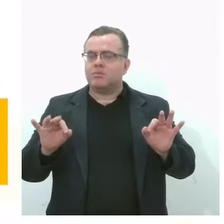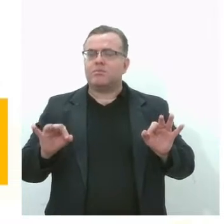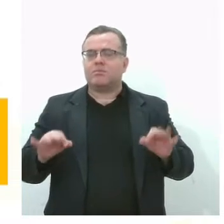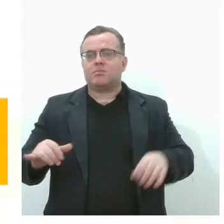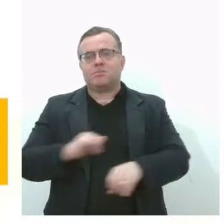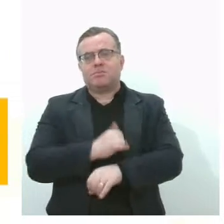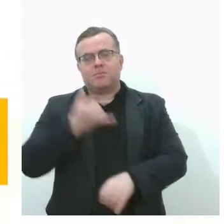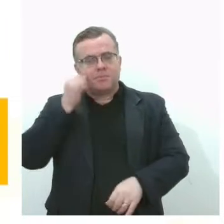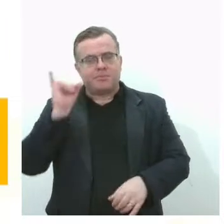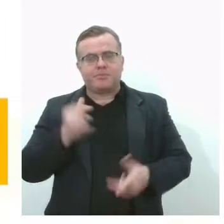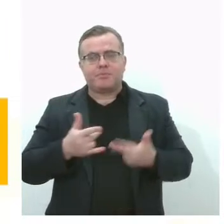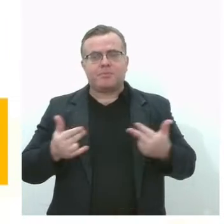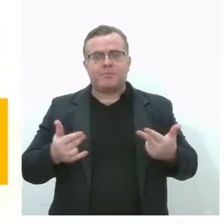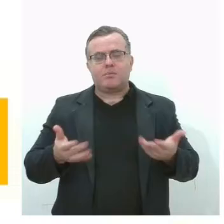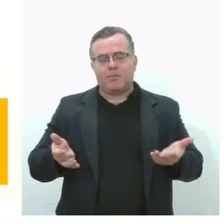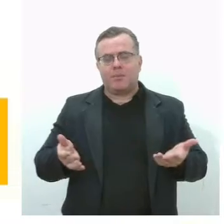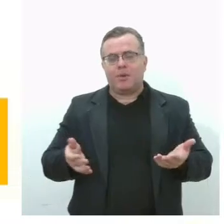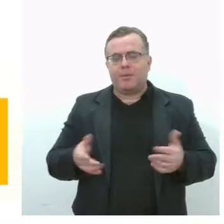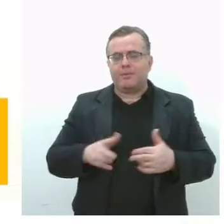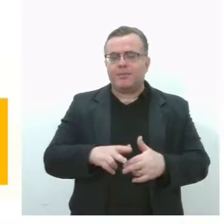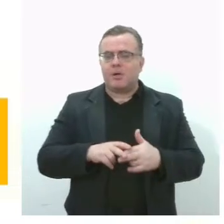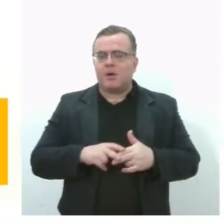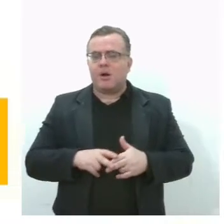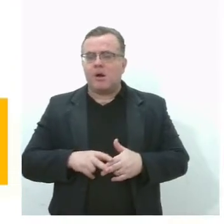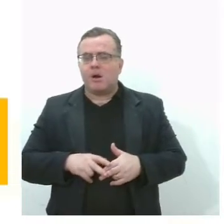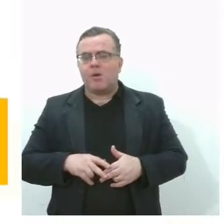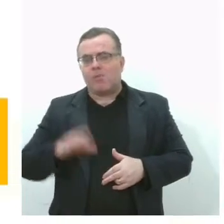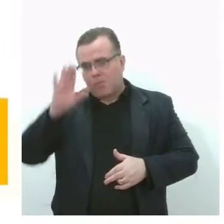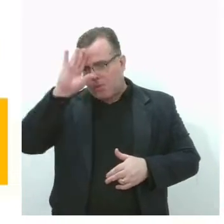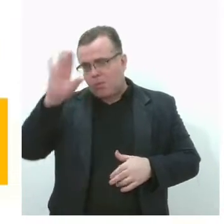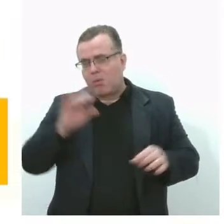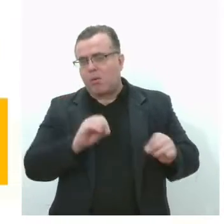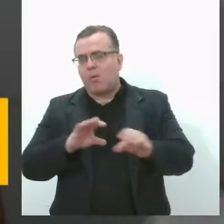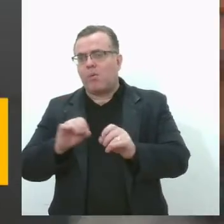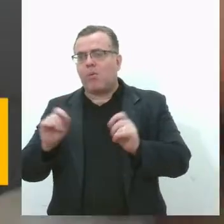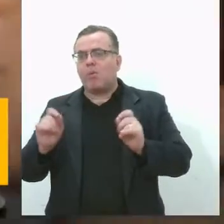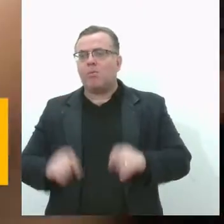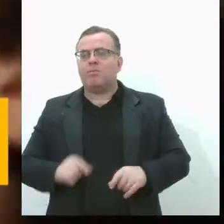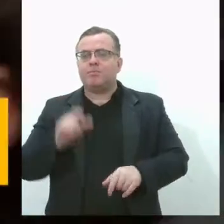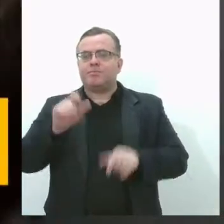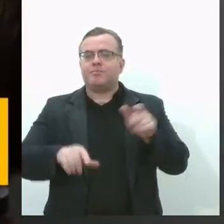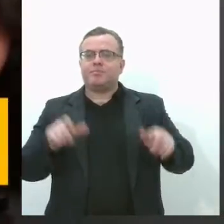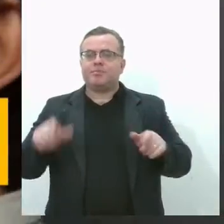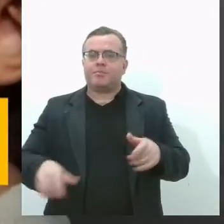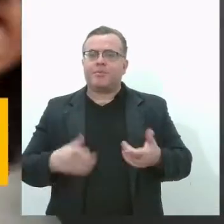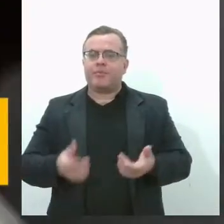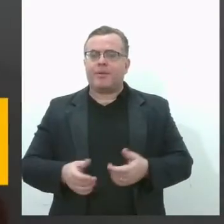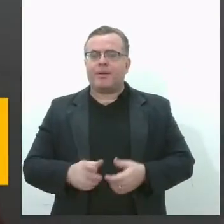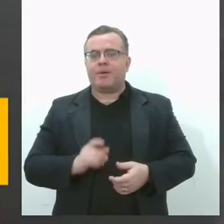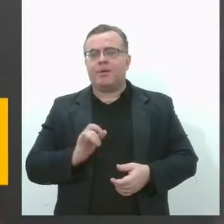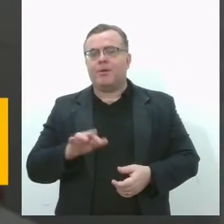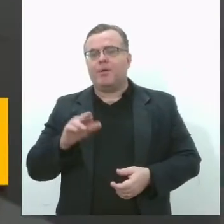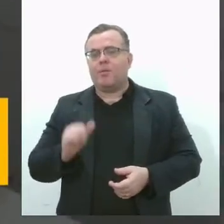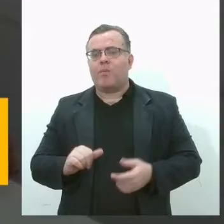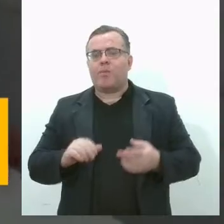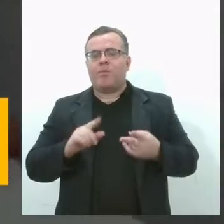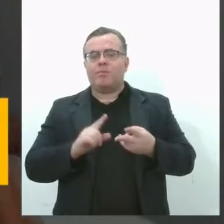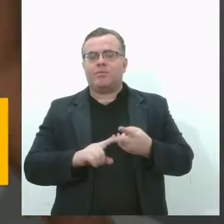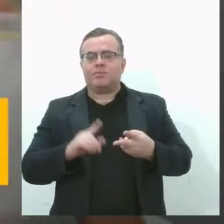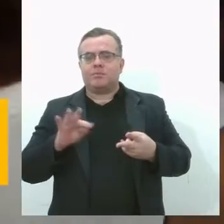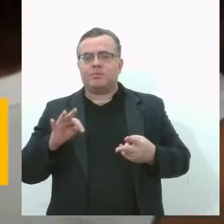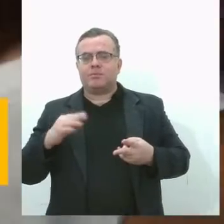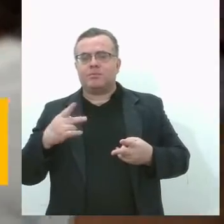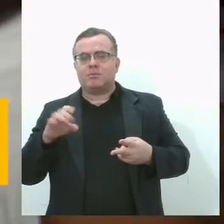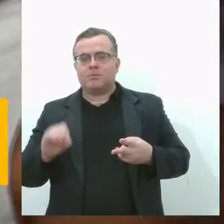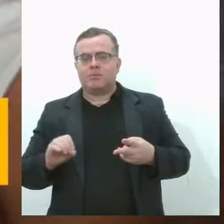pensa muito nisso. Então é fundamental que essa alimentação seja conduzida unicamente por nós. Yara e Theo gostam bastante da comida servida